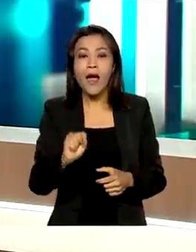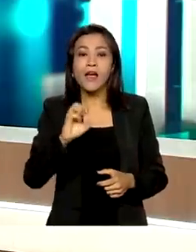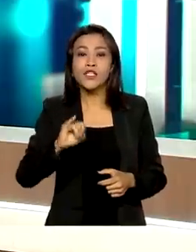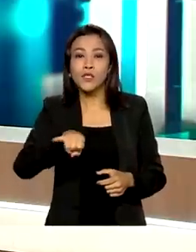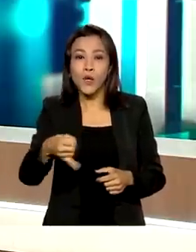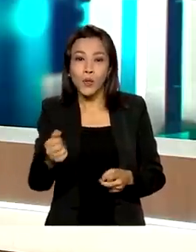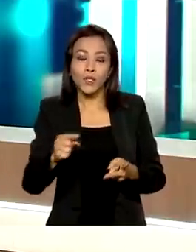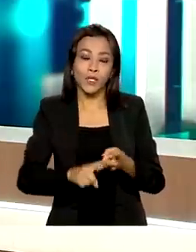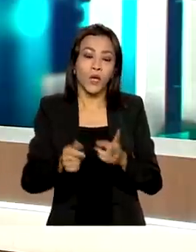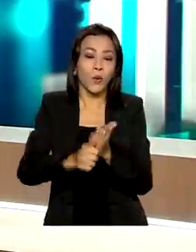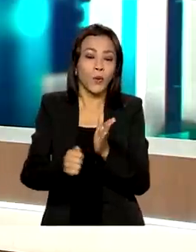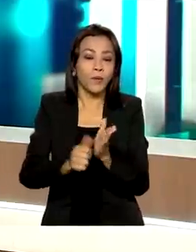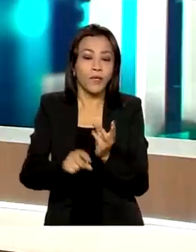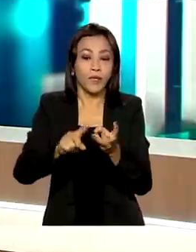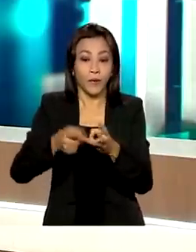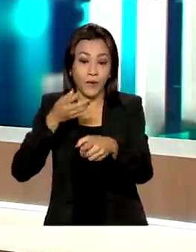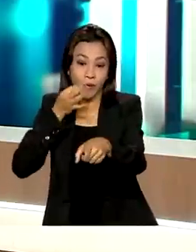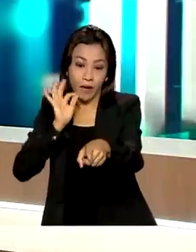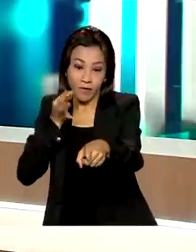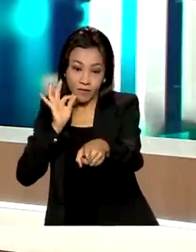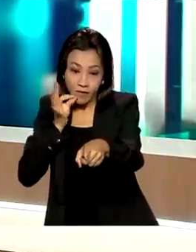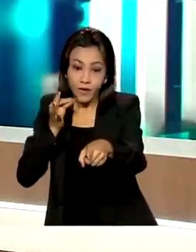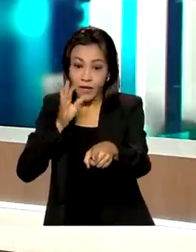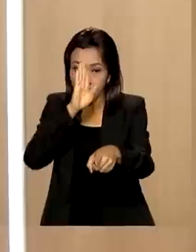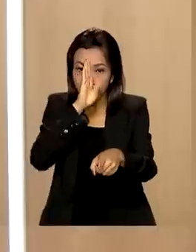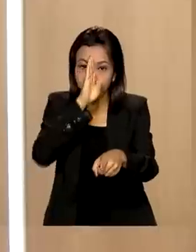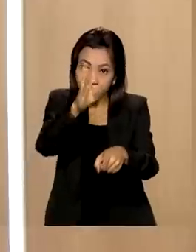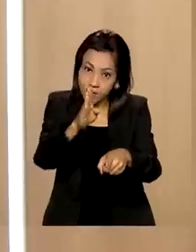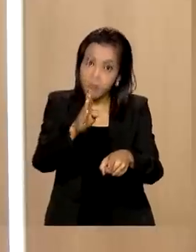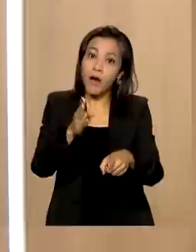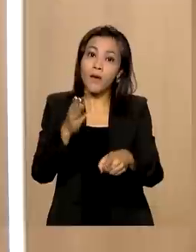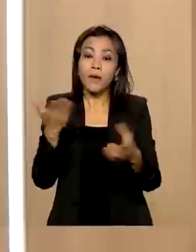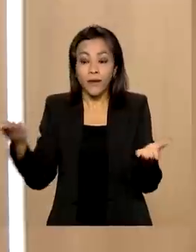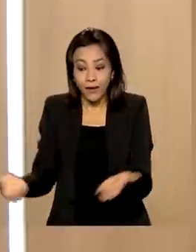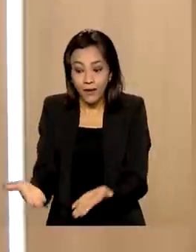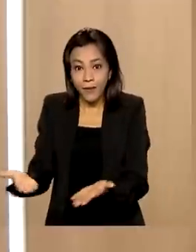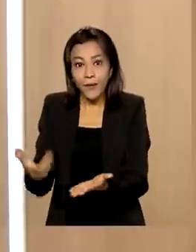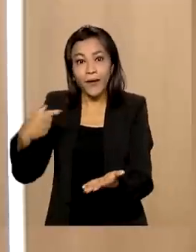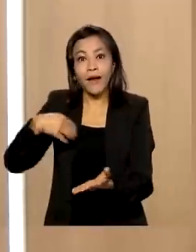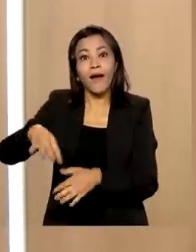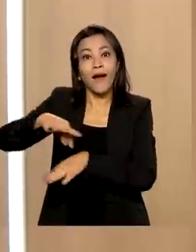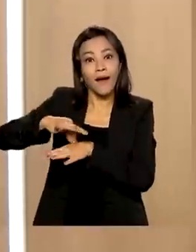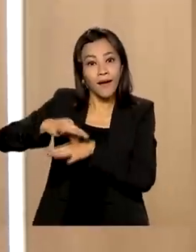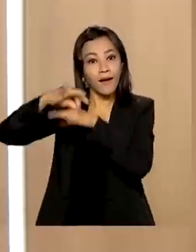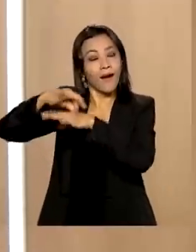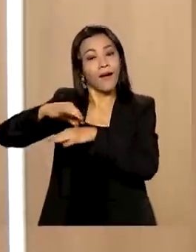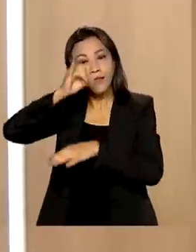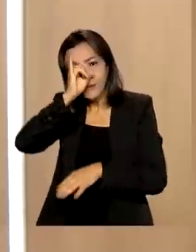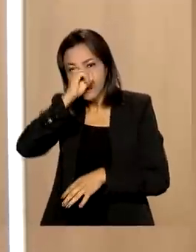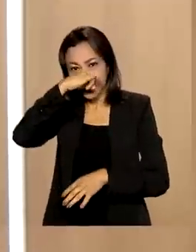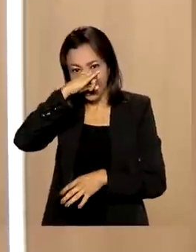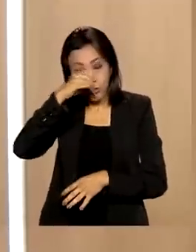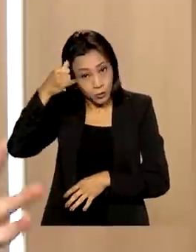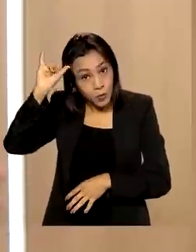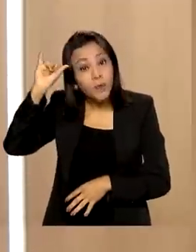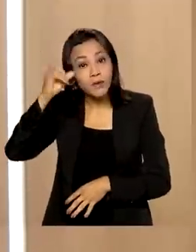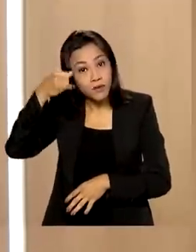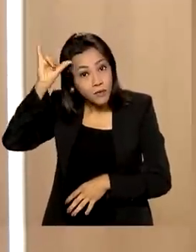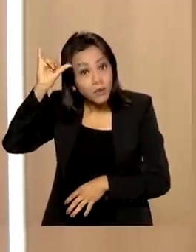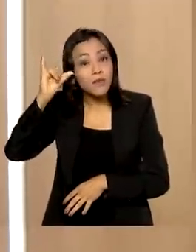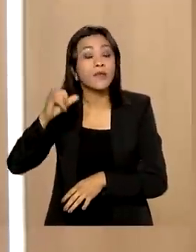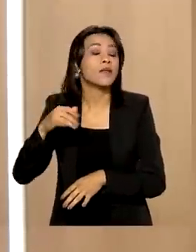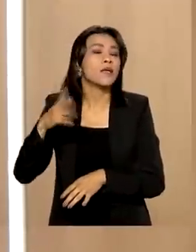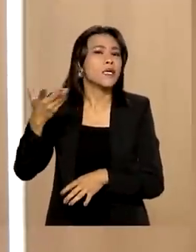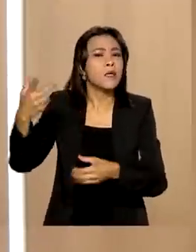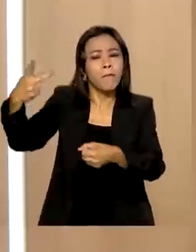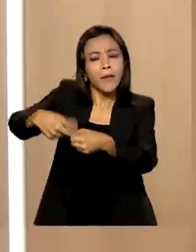o milho e o café, que tem sido um grande destaque tradicionalmente. E agora a carne bovina cresce cada vez mais. Petróleo, então,